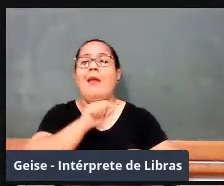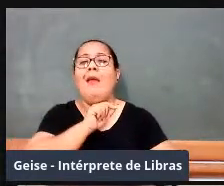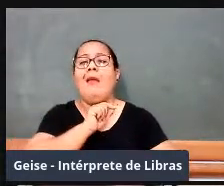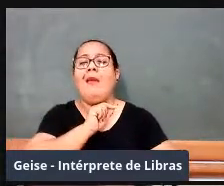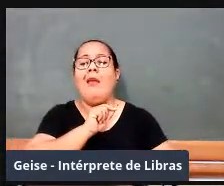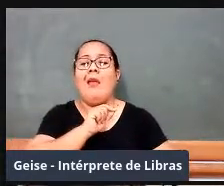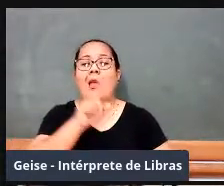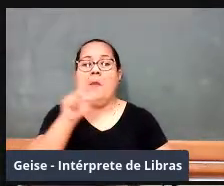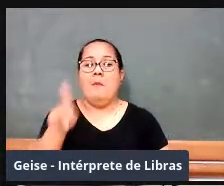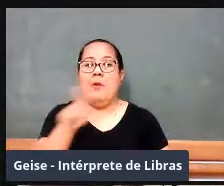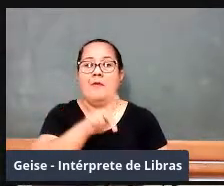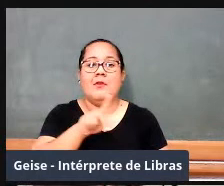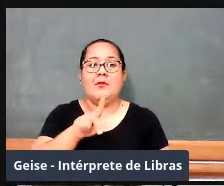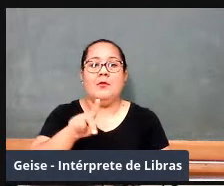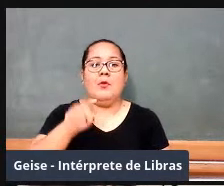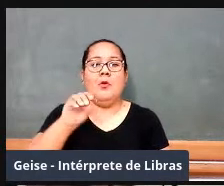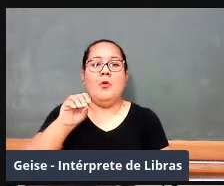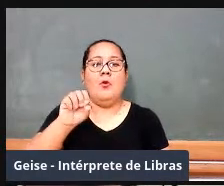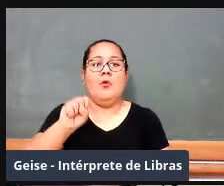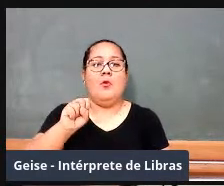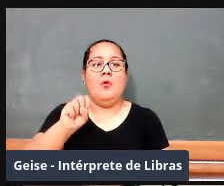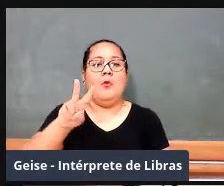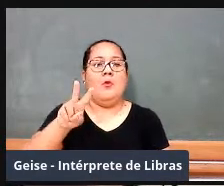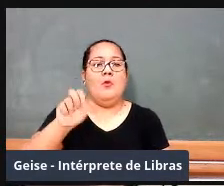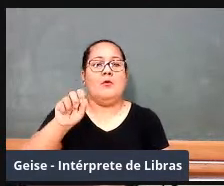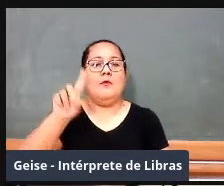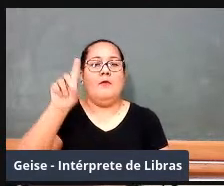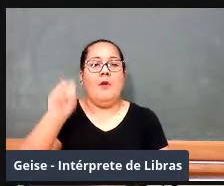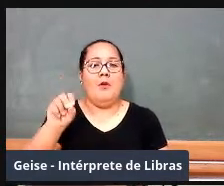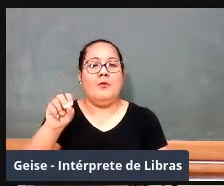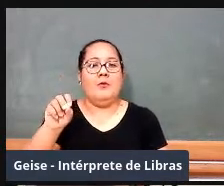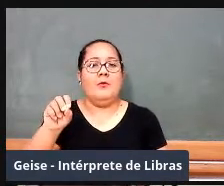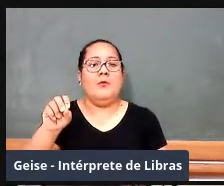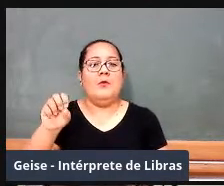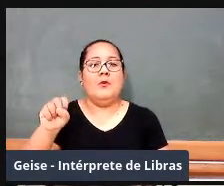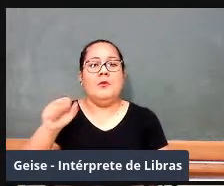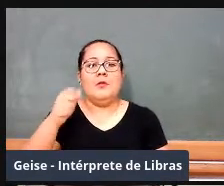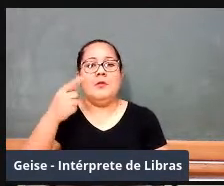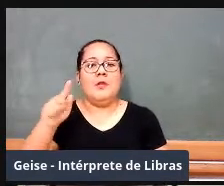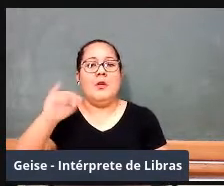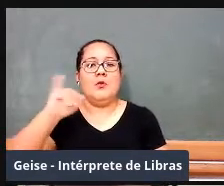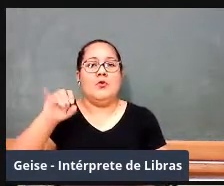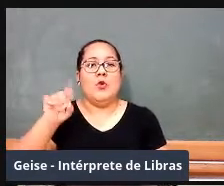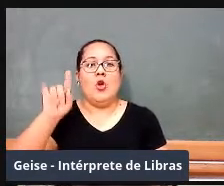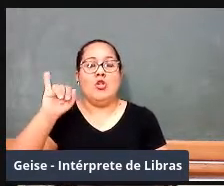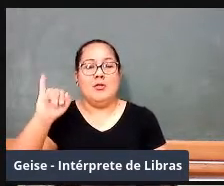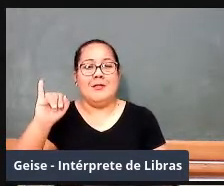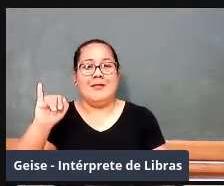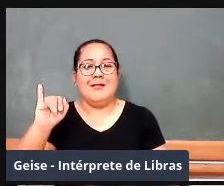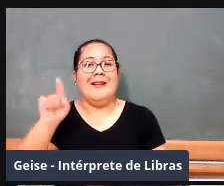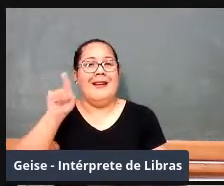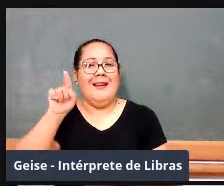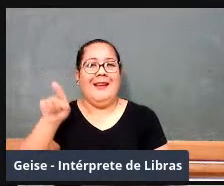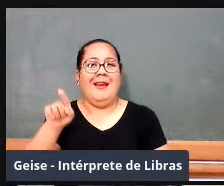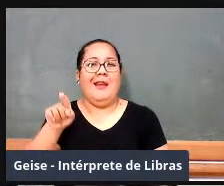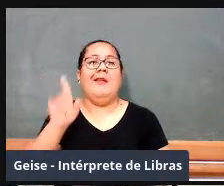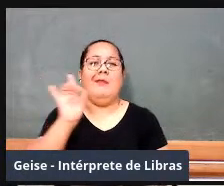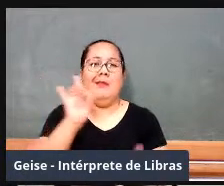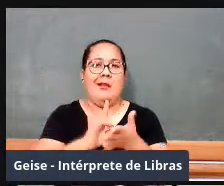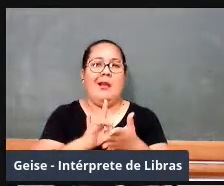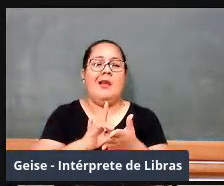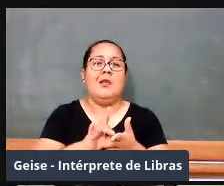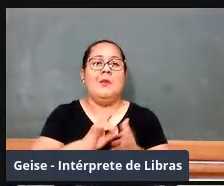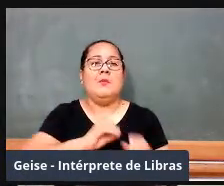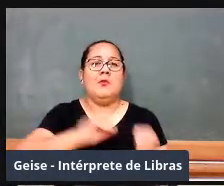Oswaldo Sanjorge. O professor Oswaldo Sanjorge ganhou uma bolsa, foi para os Estados Unidos, viu